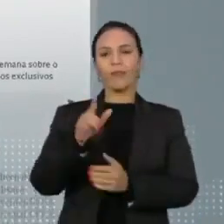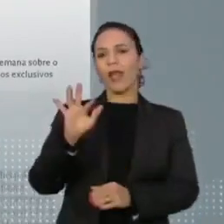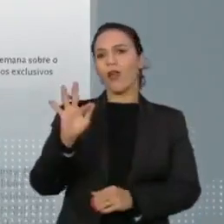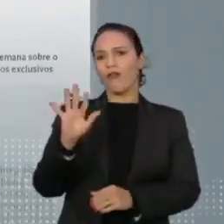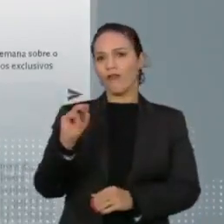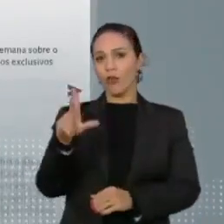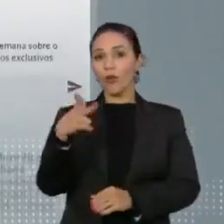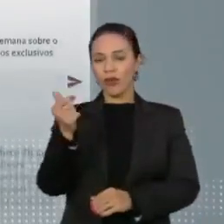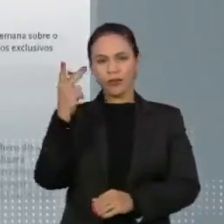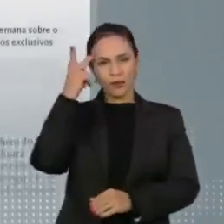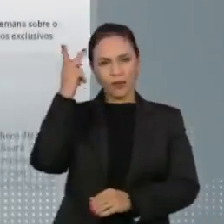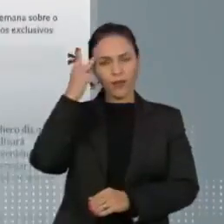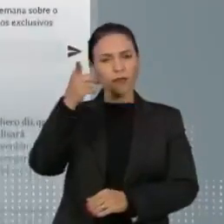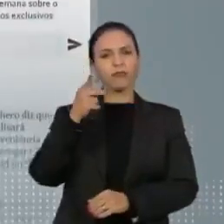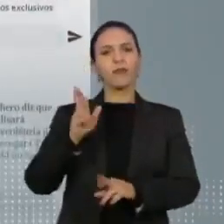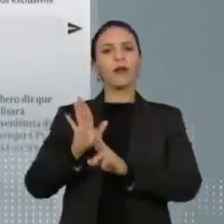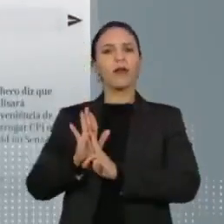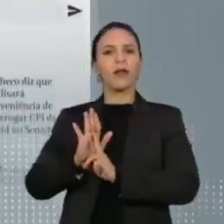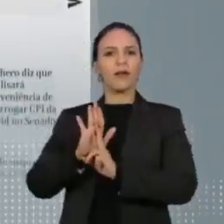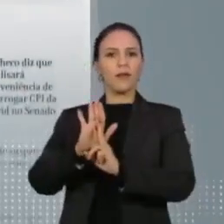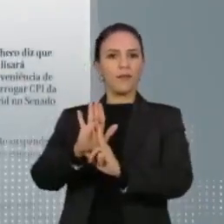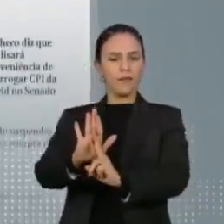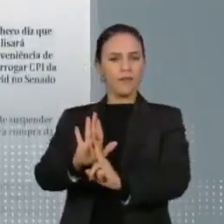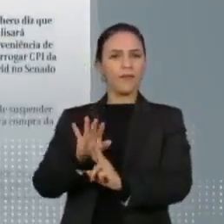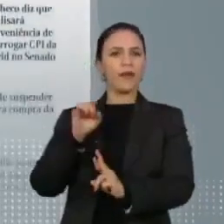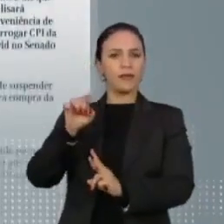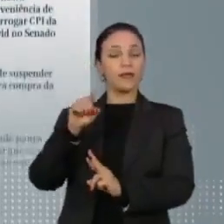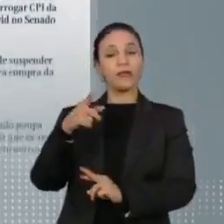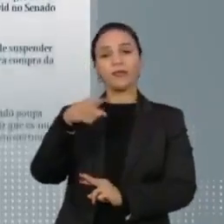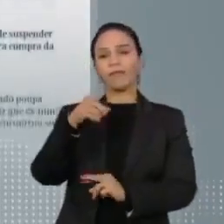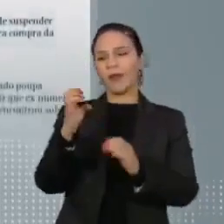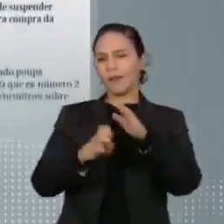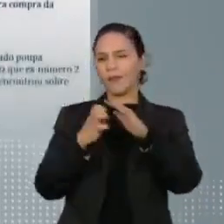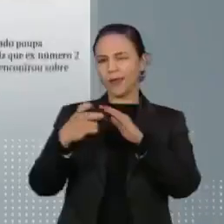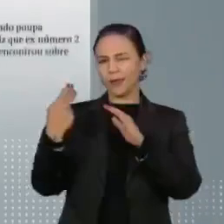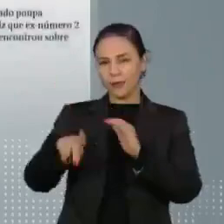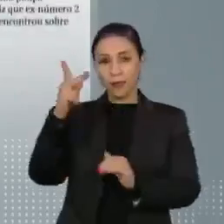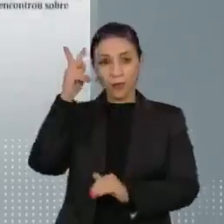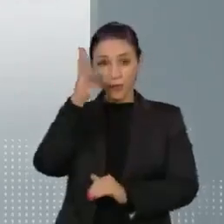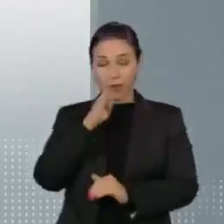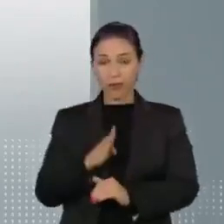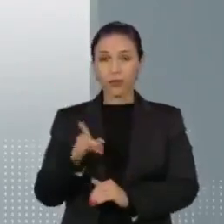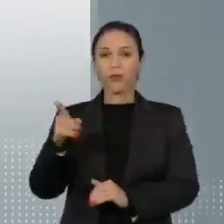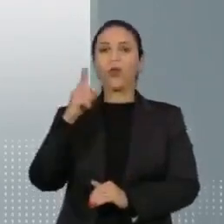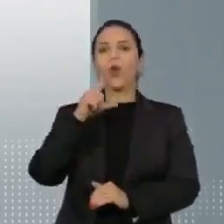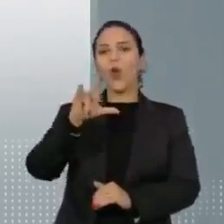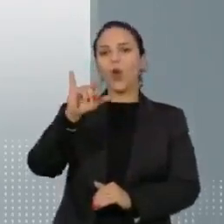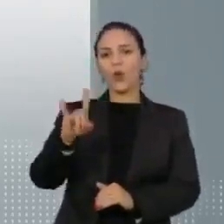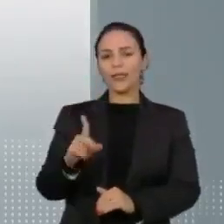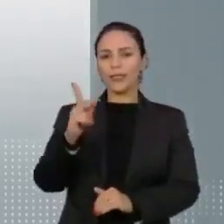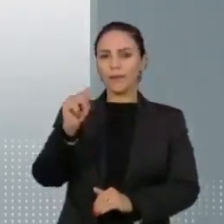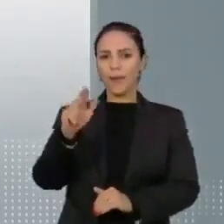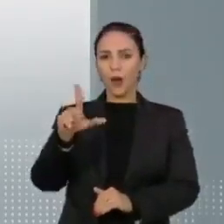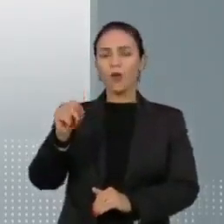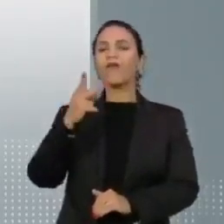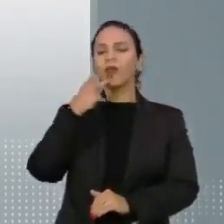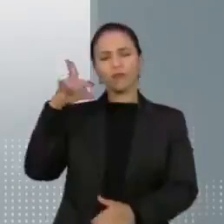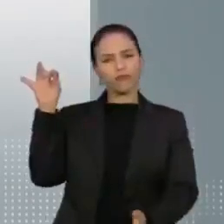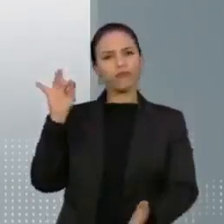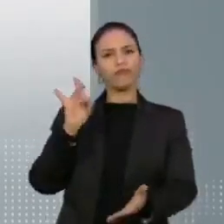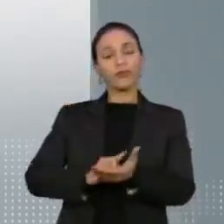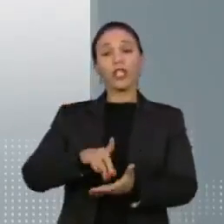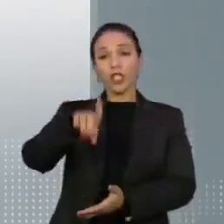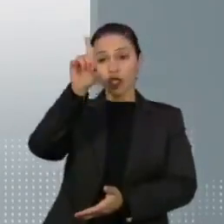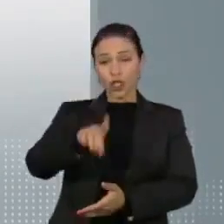de São Paulo, representante da Davat Medical Supply no Brasil, Luiz Paulo Dominguete, afirmou que o diretor de logística do